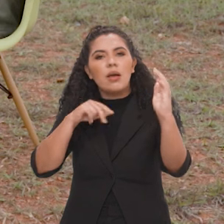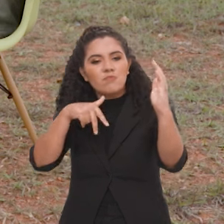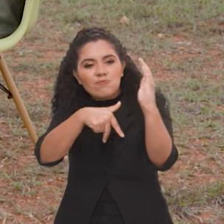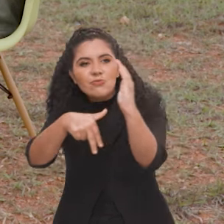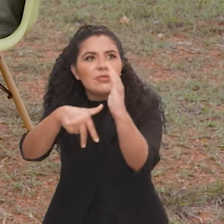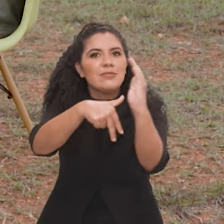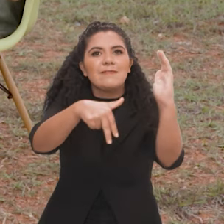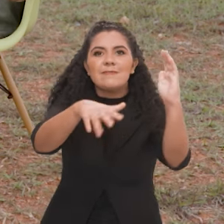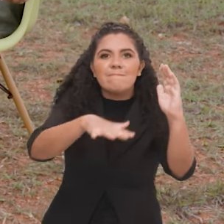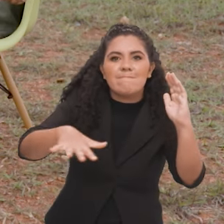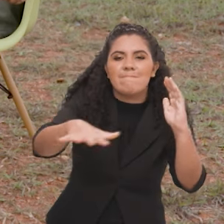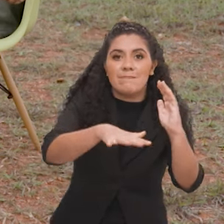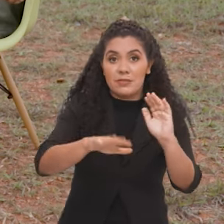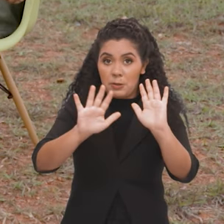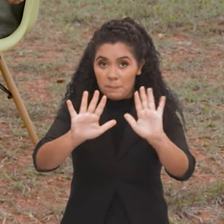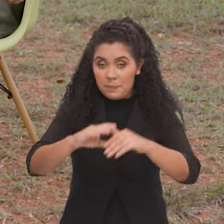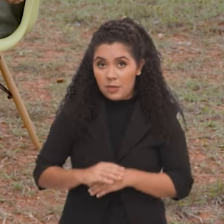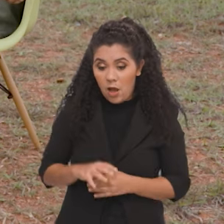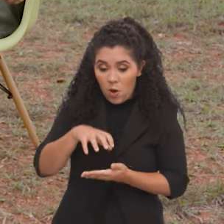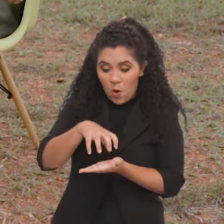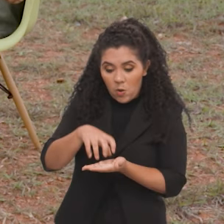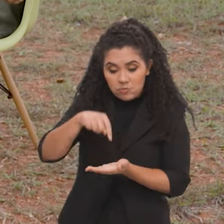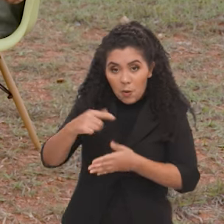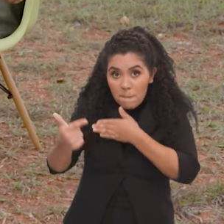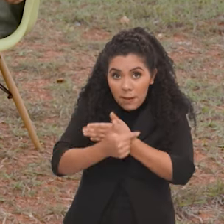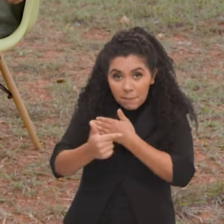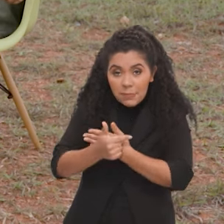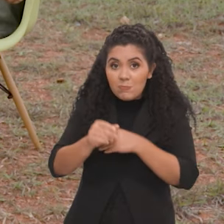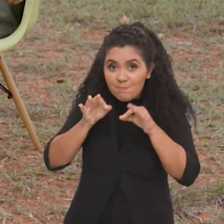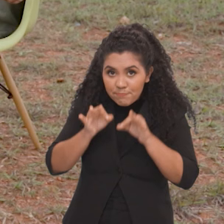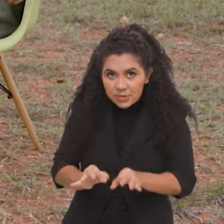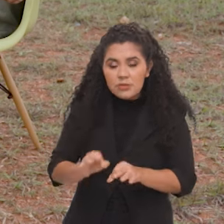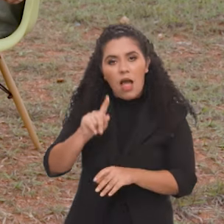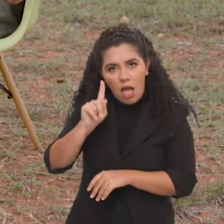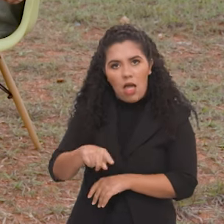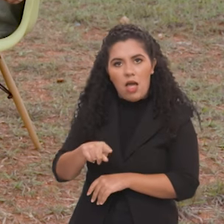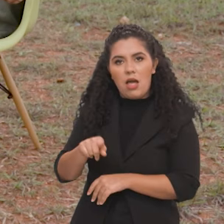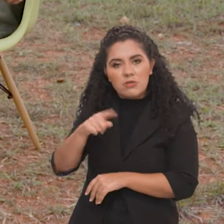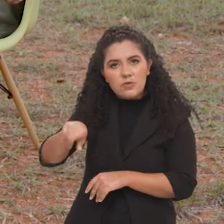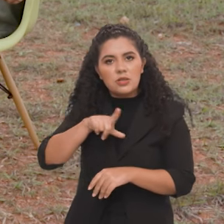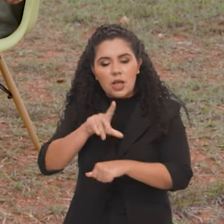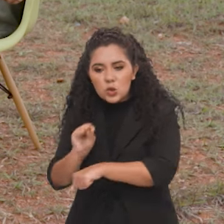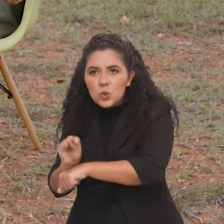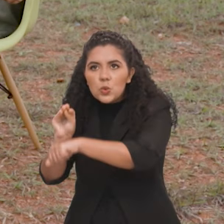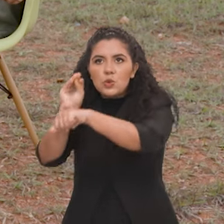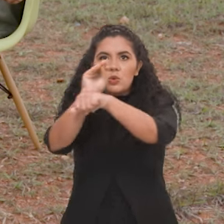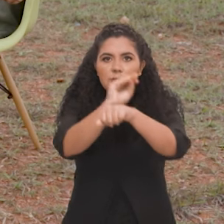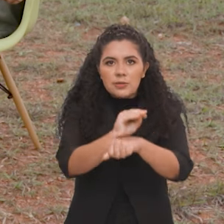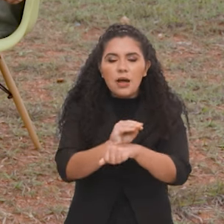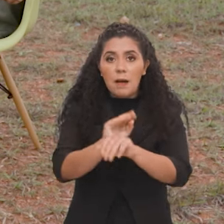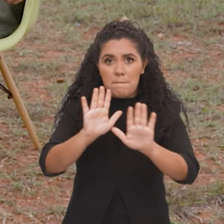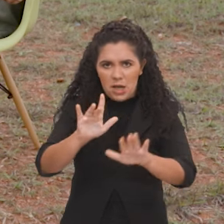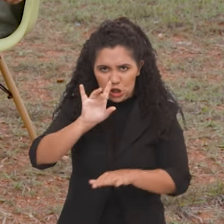Agora, então, o papel de vocês, oficial, é digerir essas unidades de conservação,